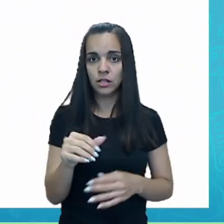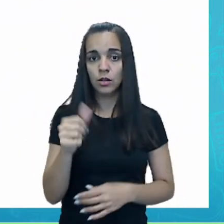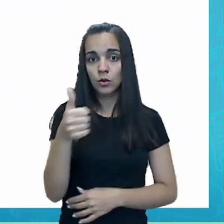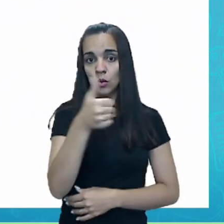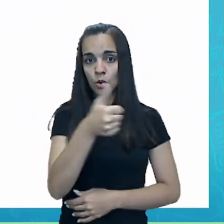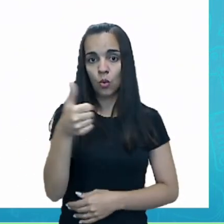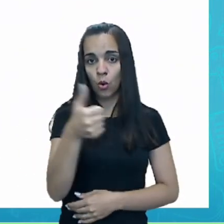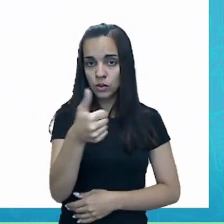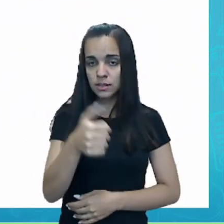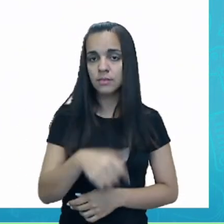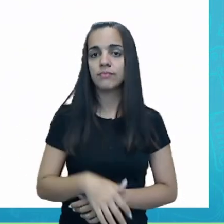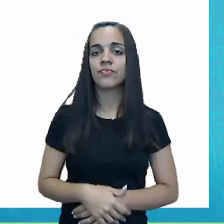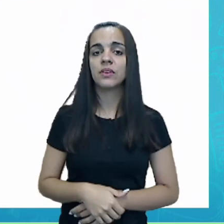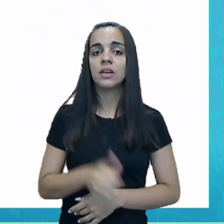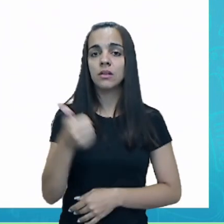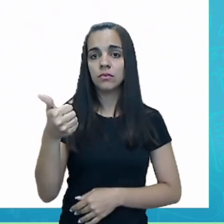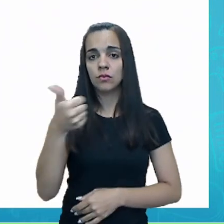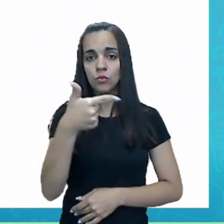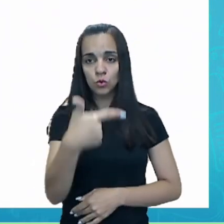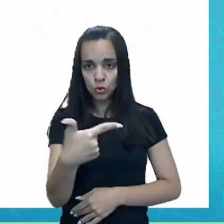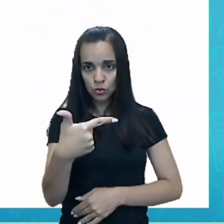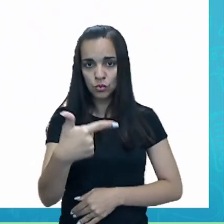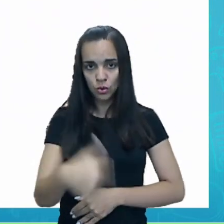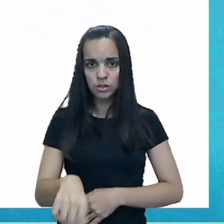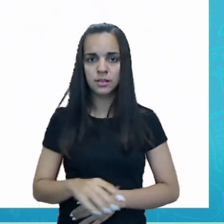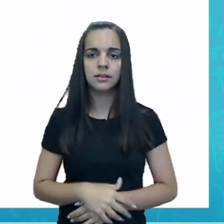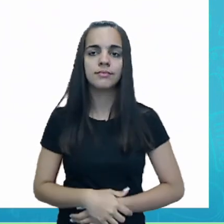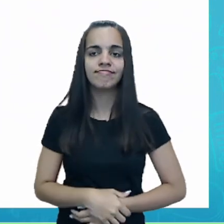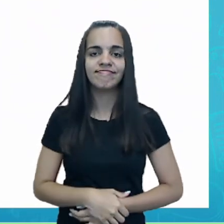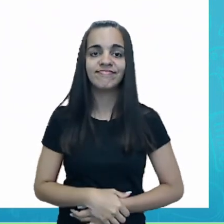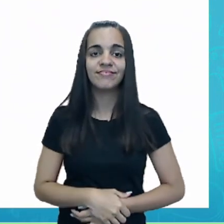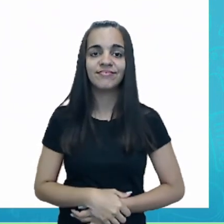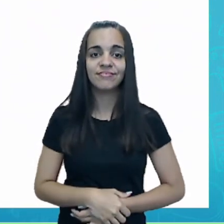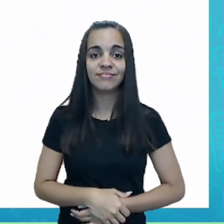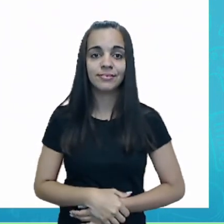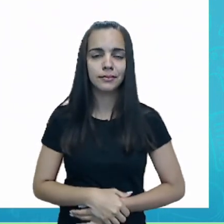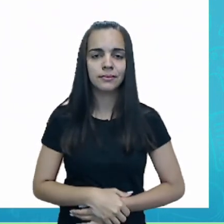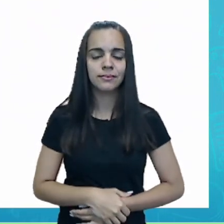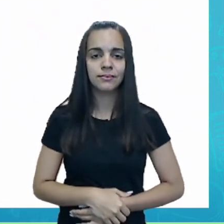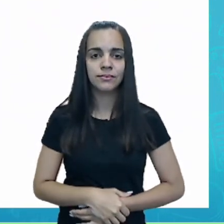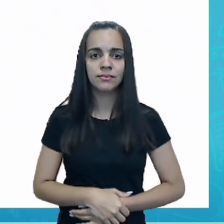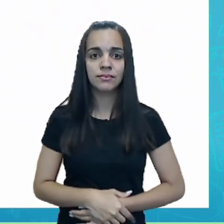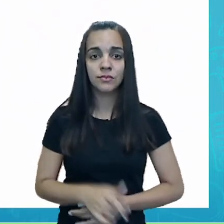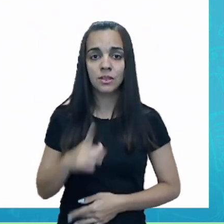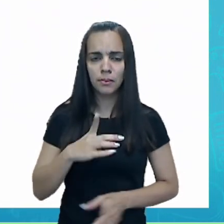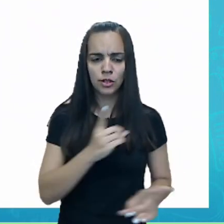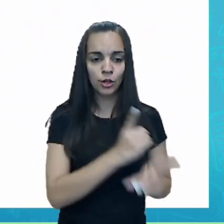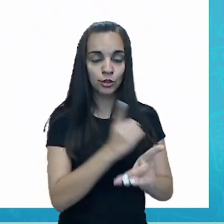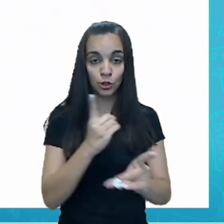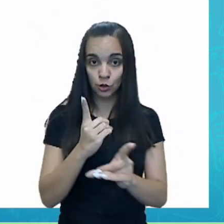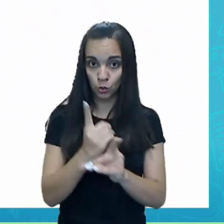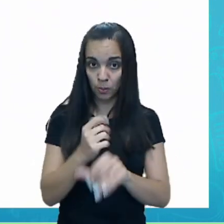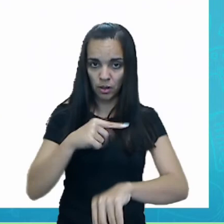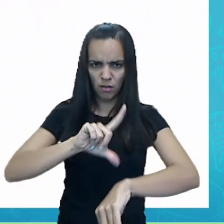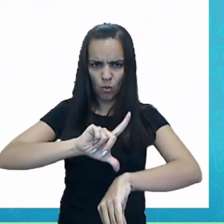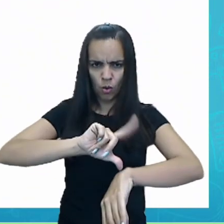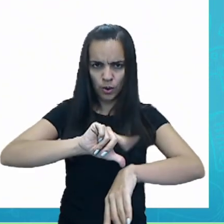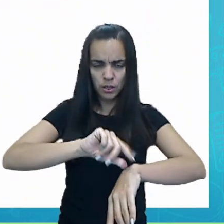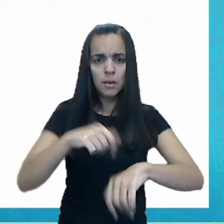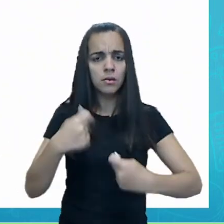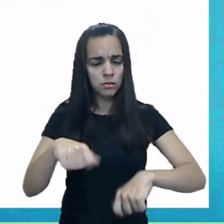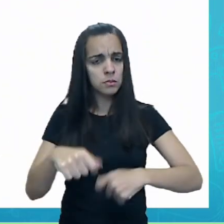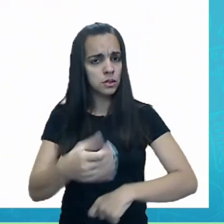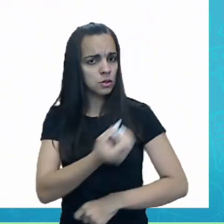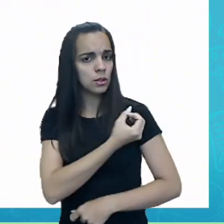E nós temos o numeral 11 e o numeral 12. Então para nós identificarmos a hora, nós